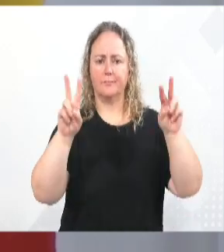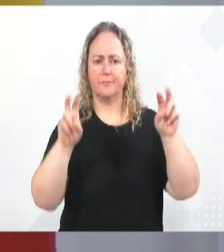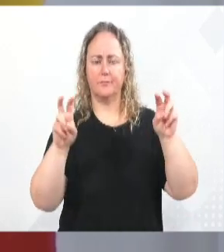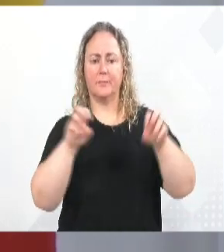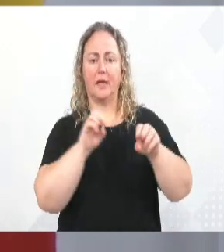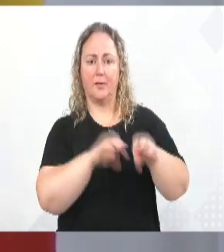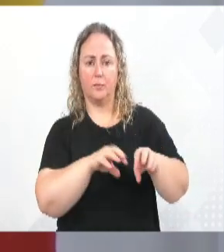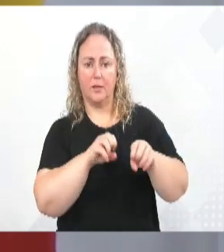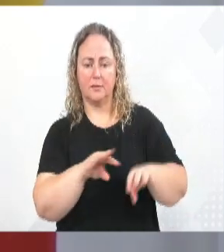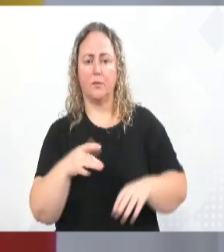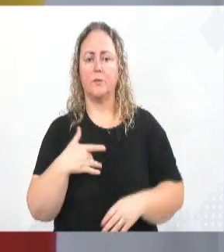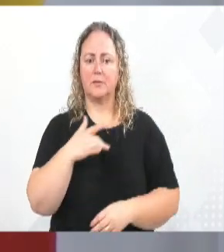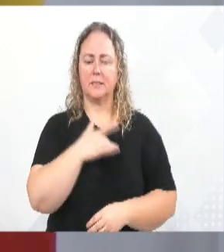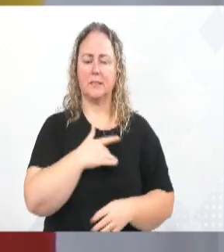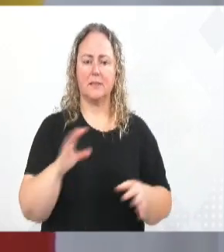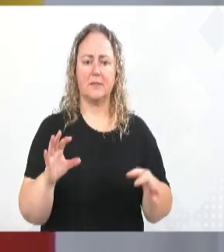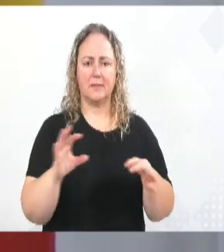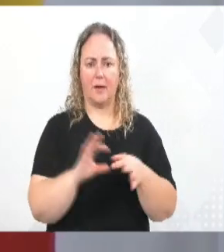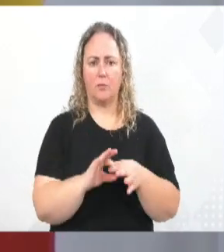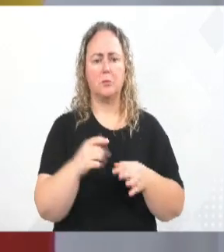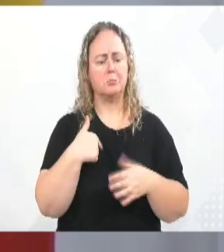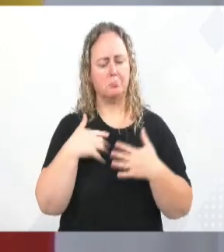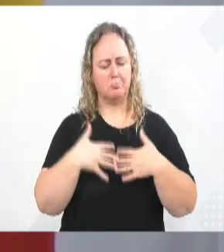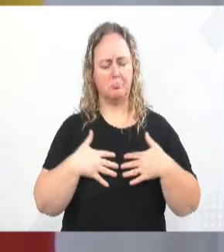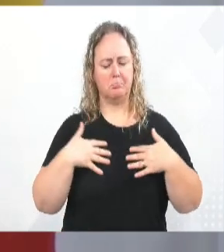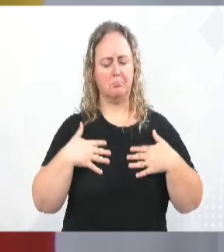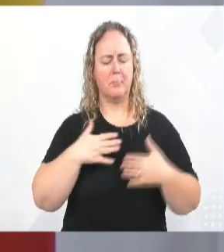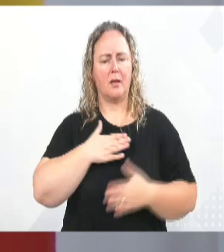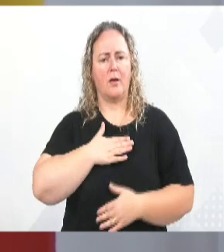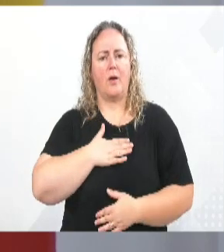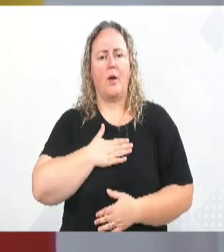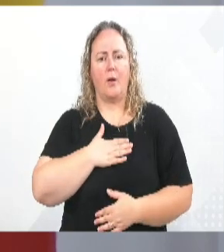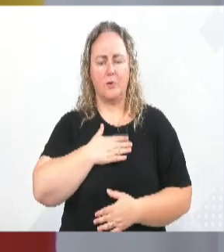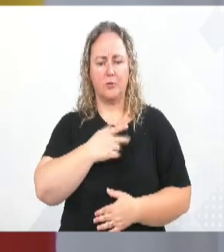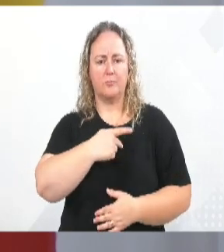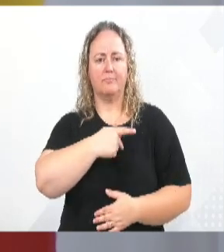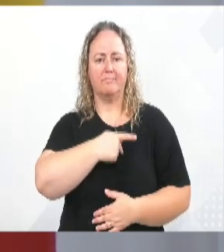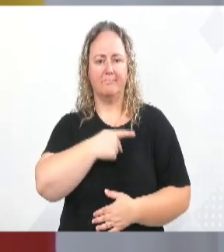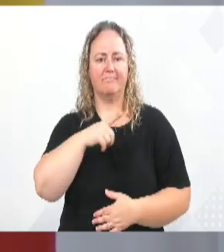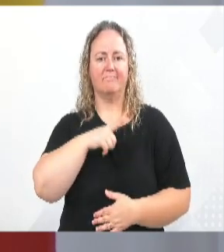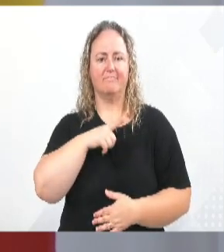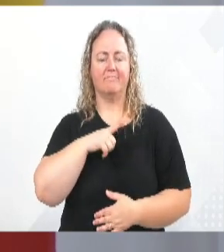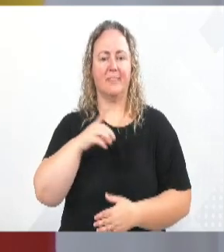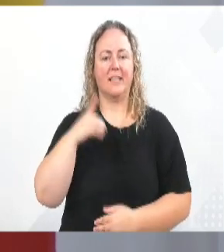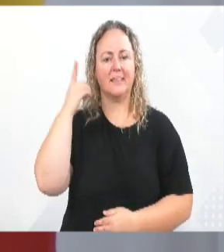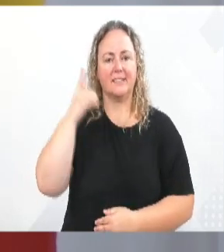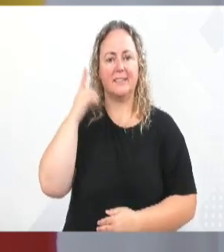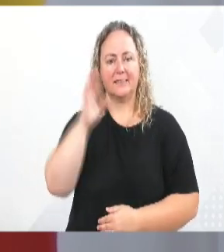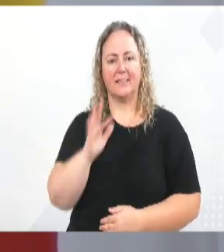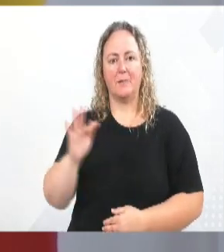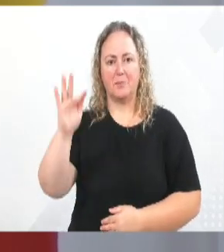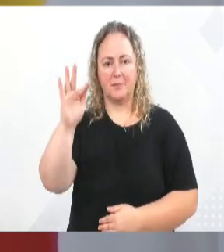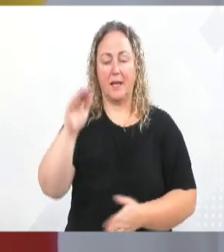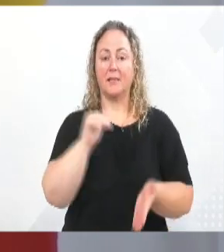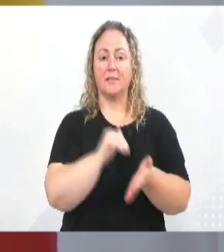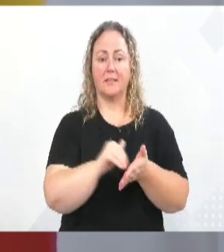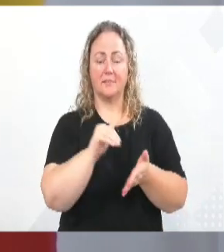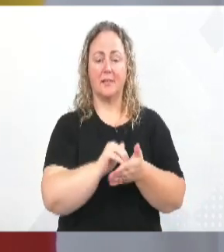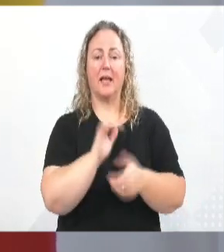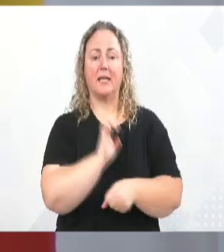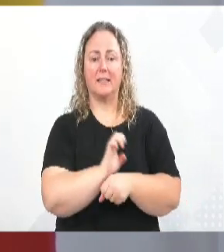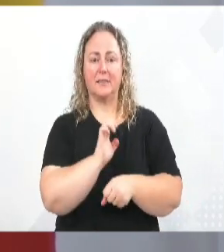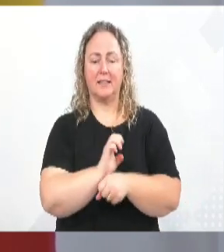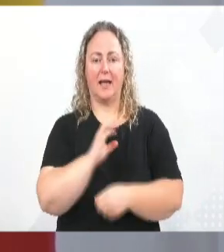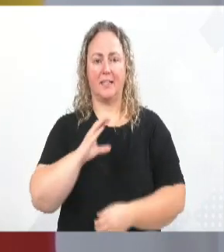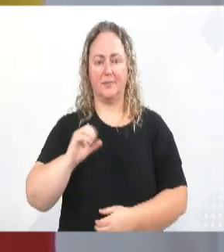tem a temática da saúde. E eu tenho muito orgulho, tenho no meu partido a nossa deputada federal, que agora está como secretária de Estado, Carmen Zanotto,